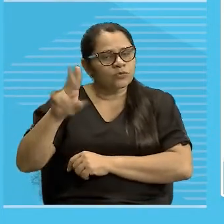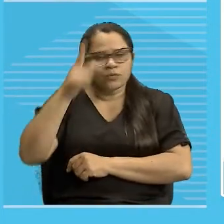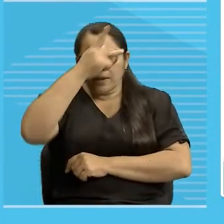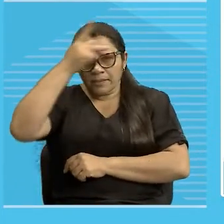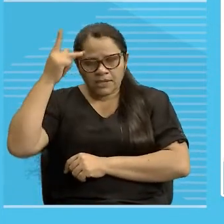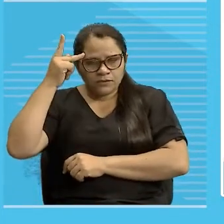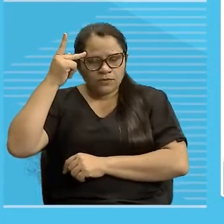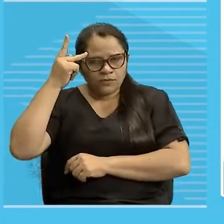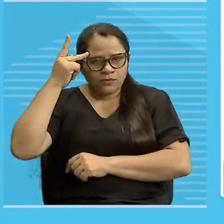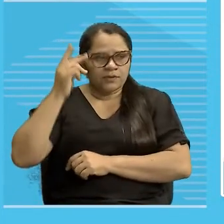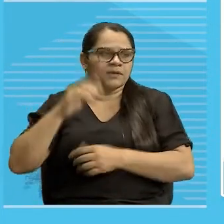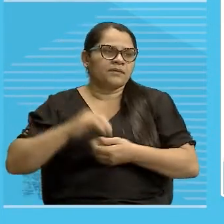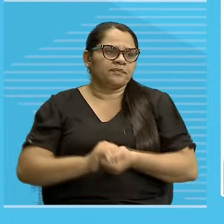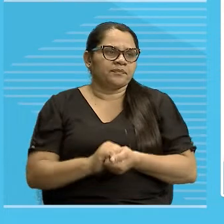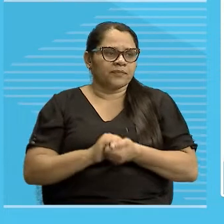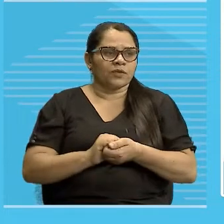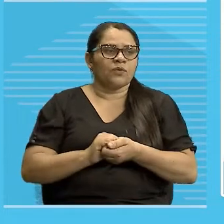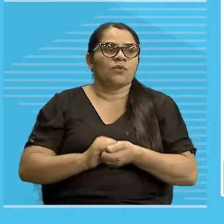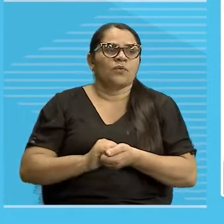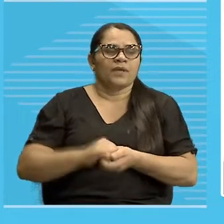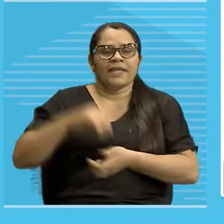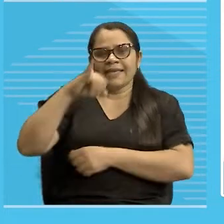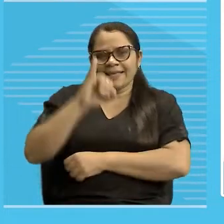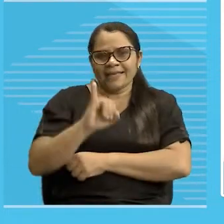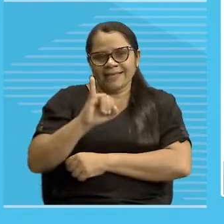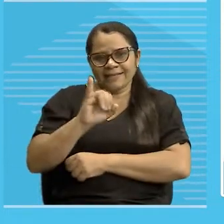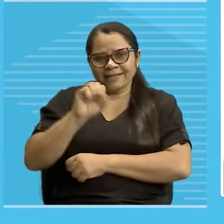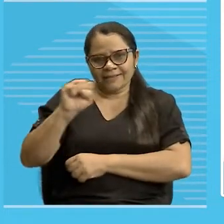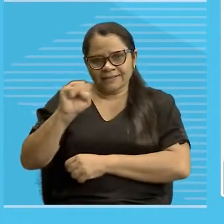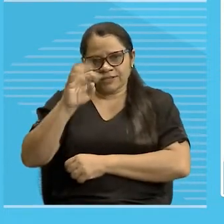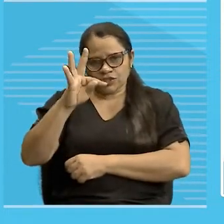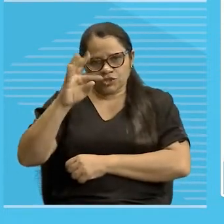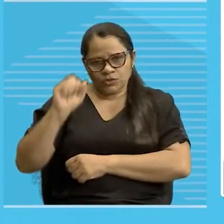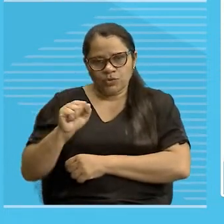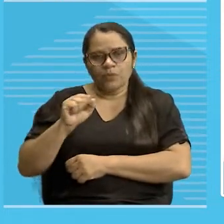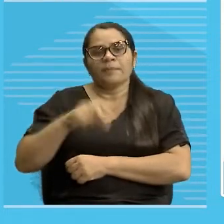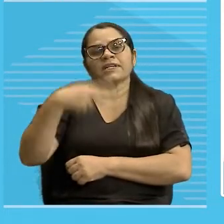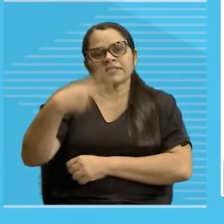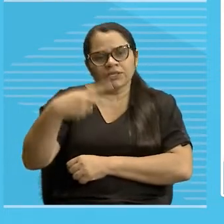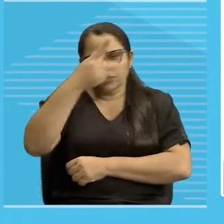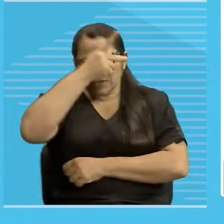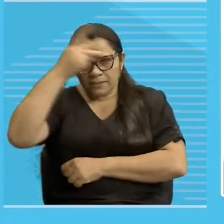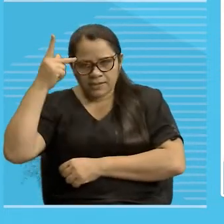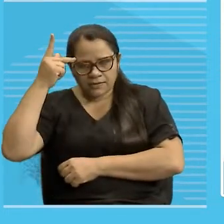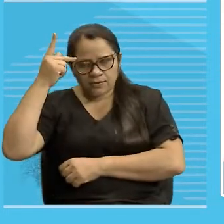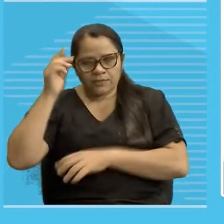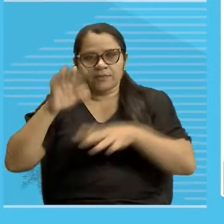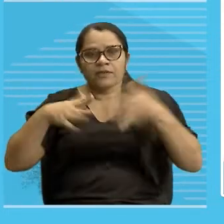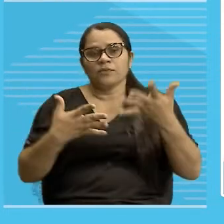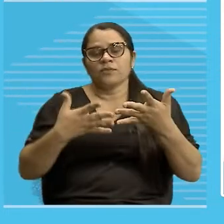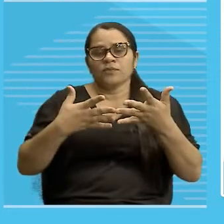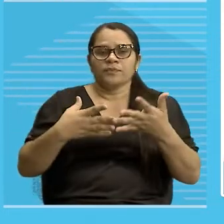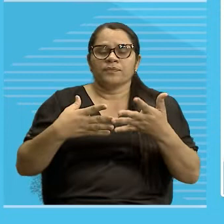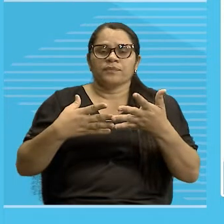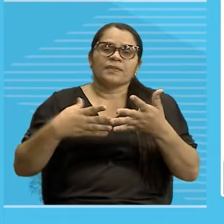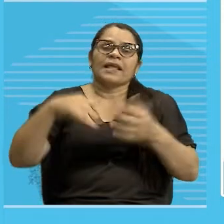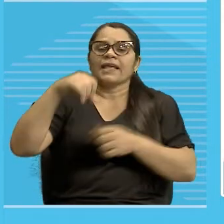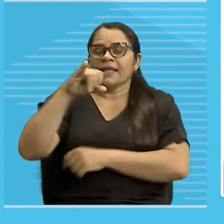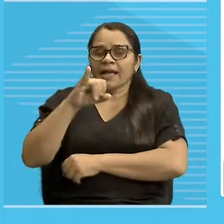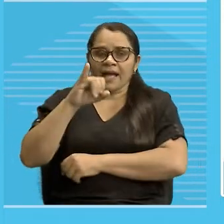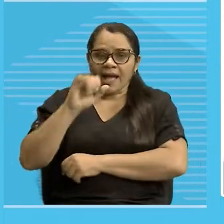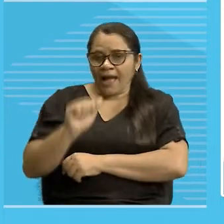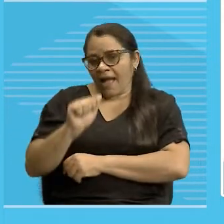neutro isto para a segunda pessoa, e o neutro aquilo para a terceira pessoa.